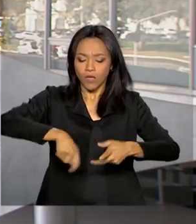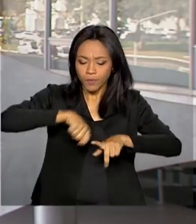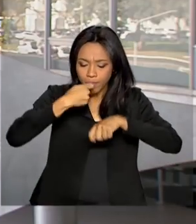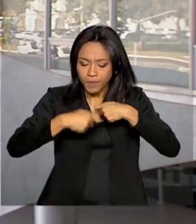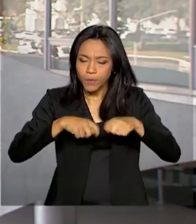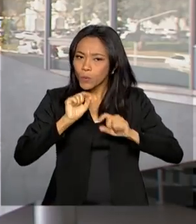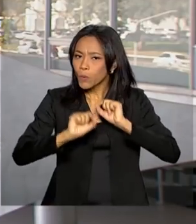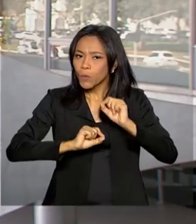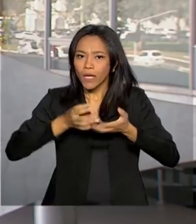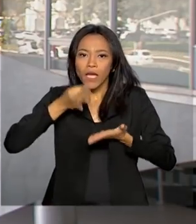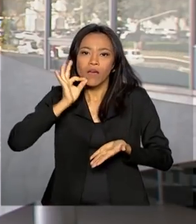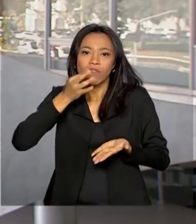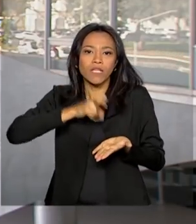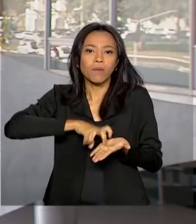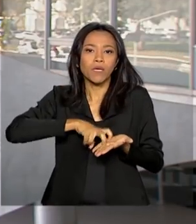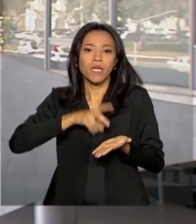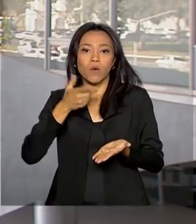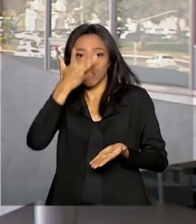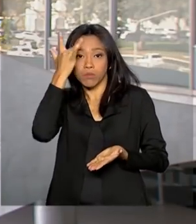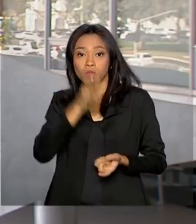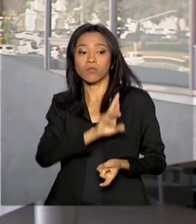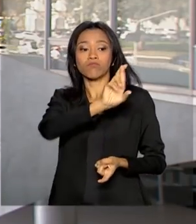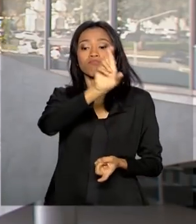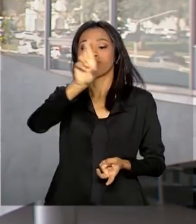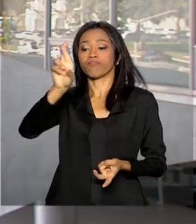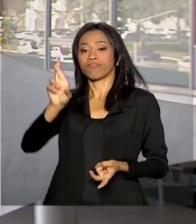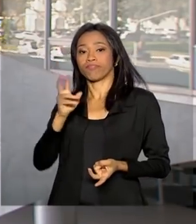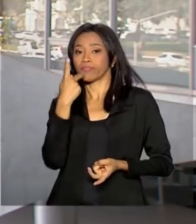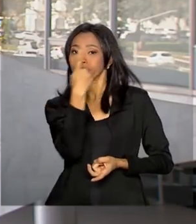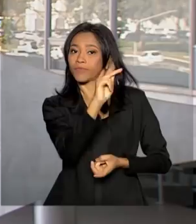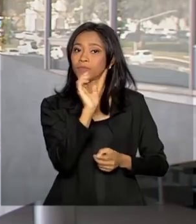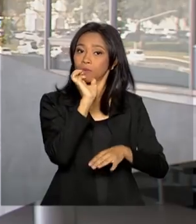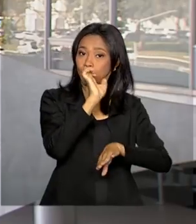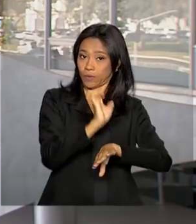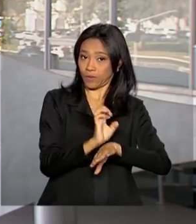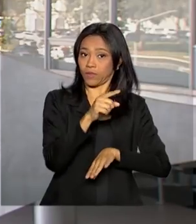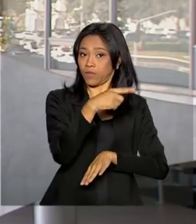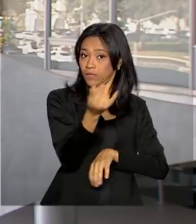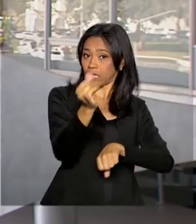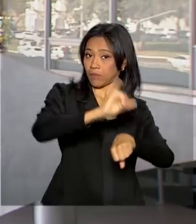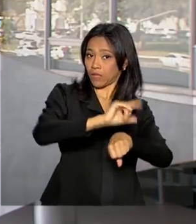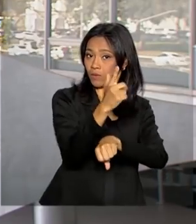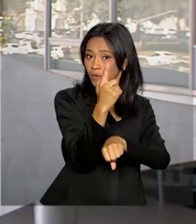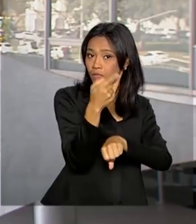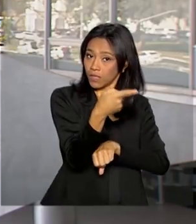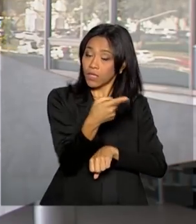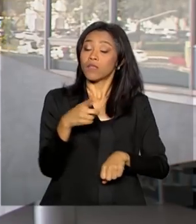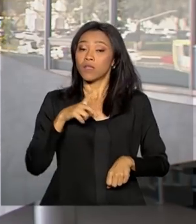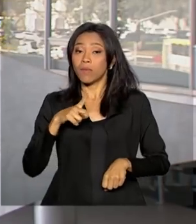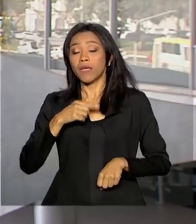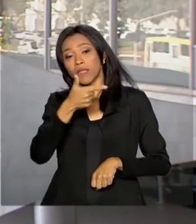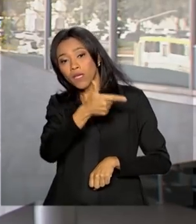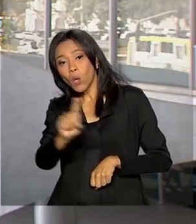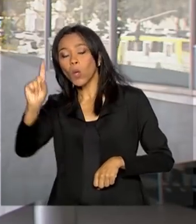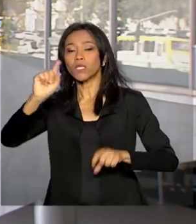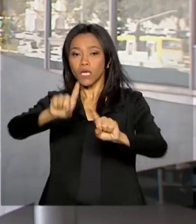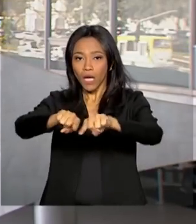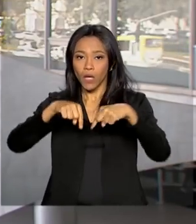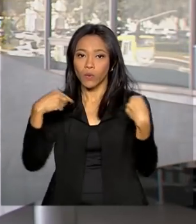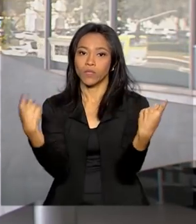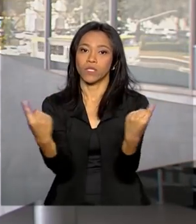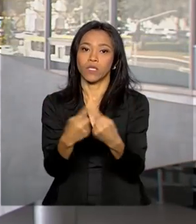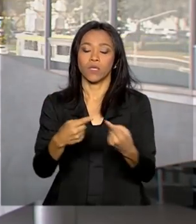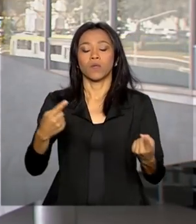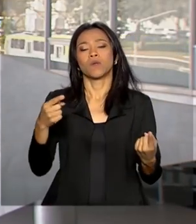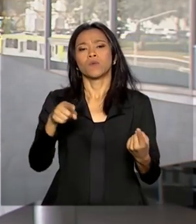governo de Goiás. Mais tarde, daqui a pouco, ele participa também da 40ª Assembleia Geral Extraordinária